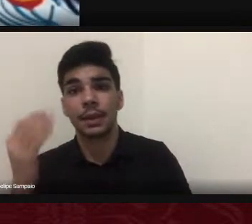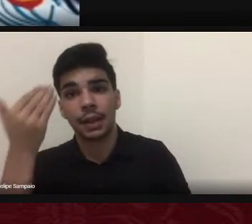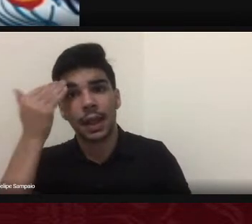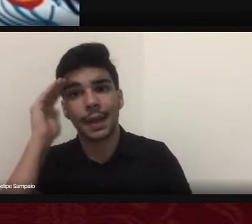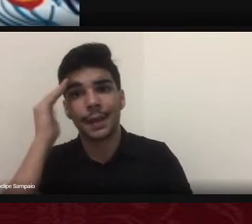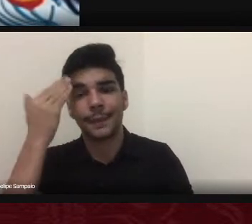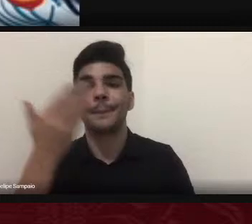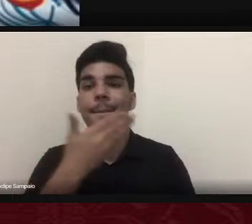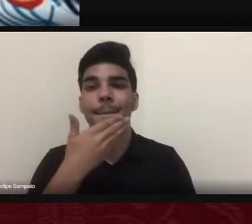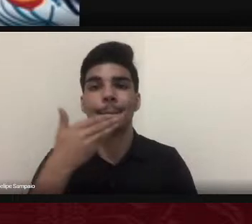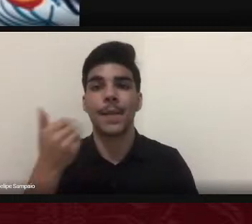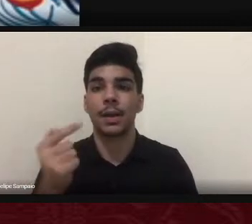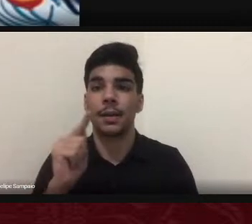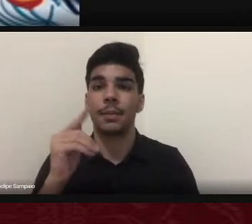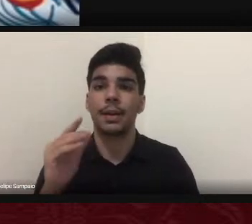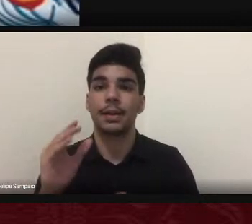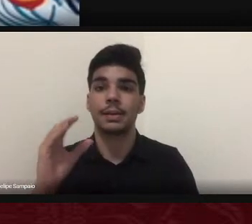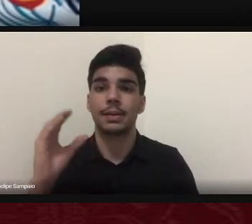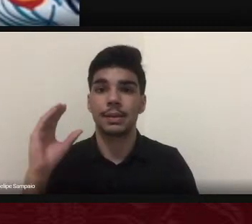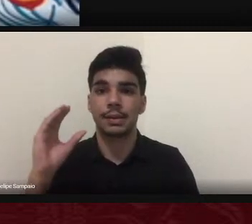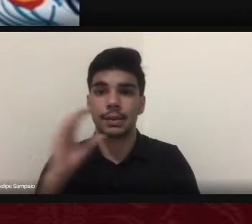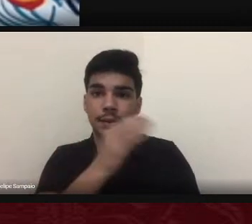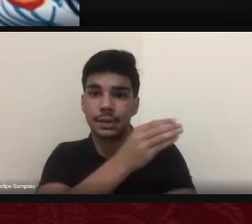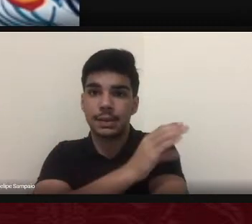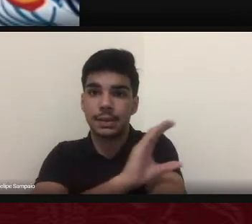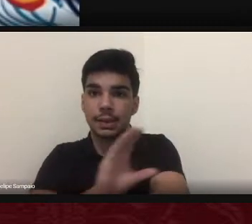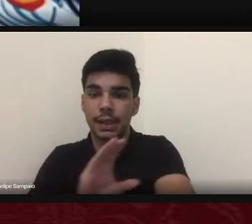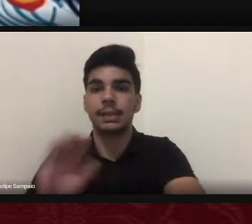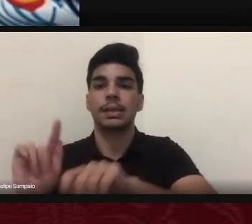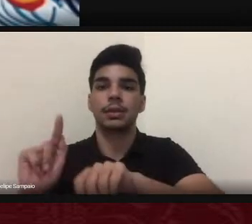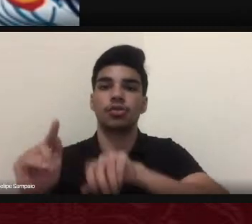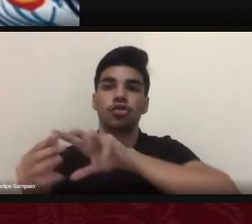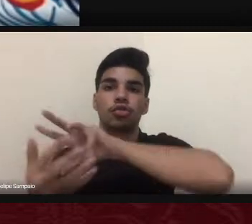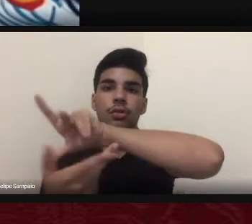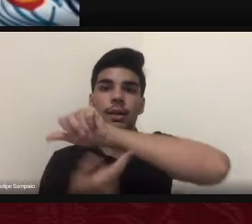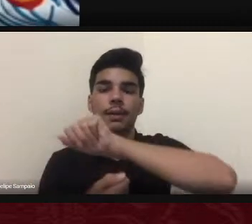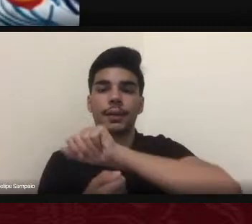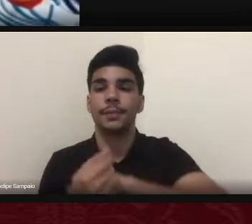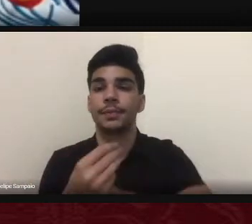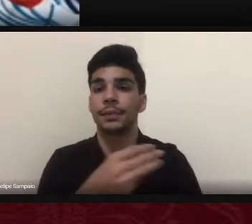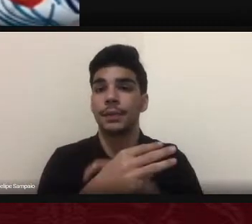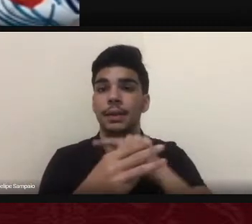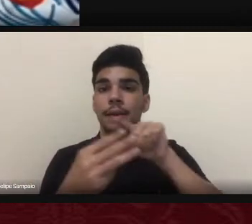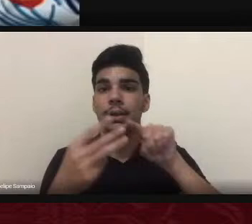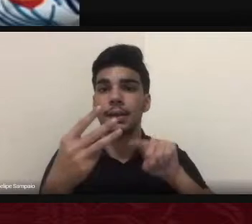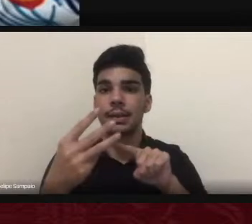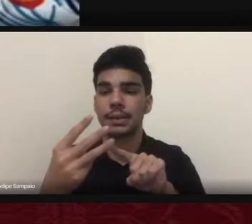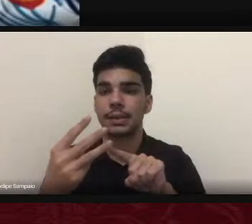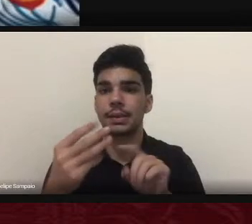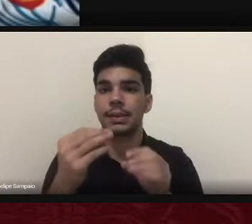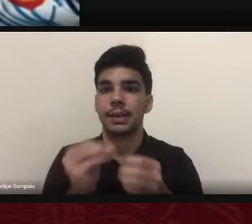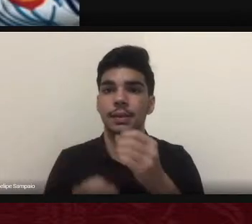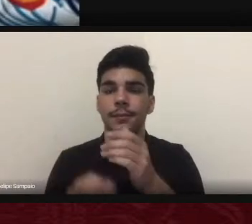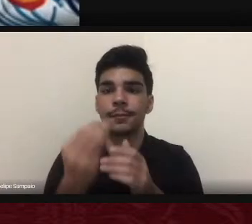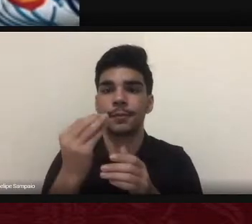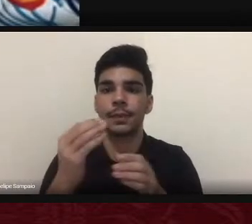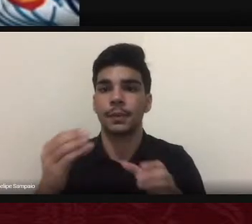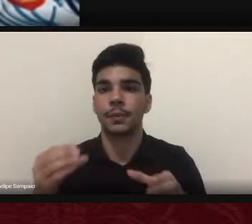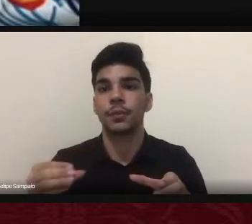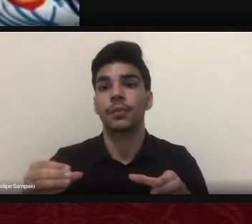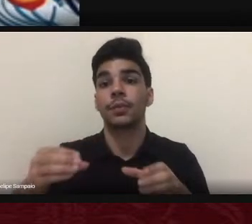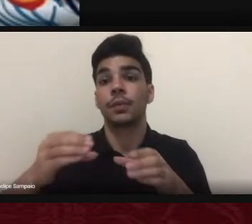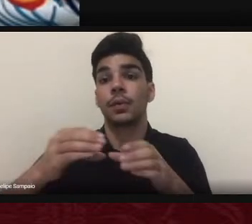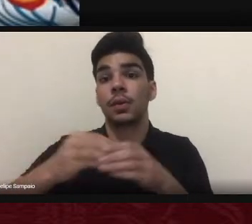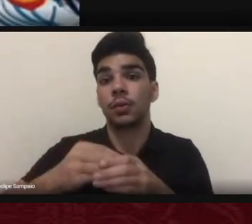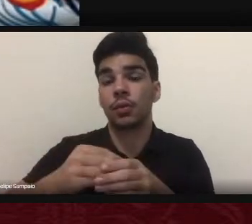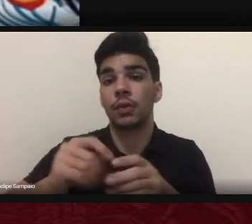geográfica então são essas três obras que compõem a coletânea saúde espaço